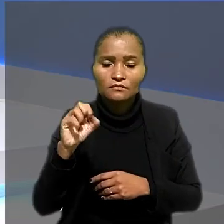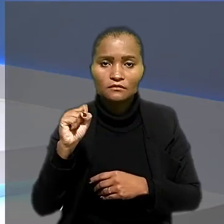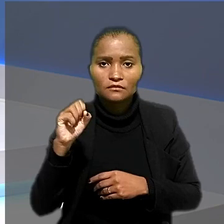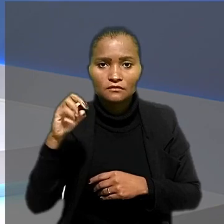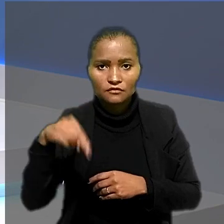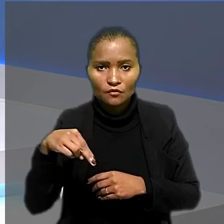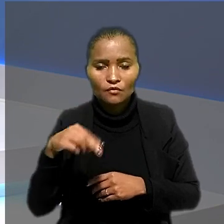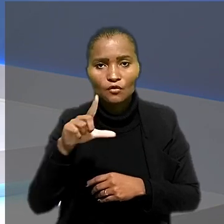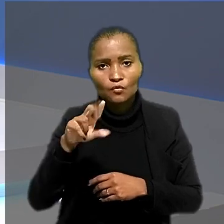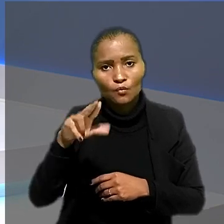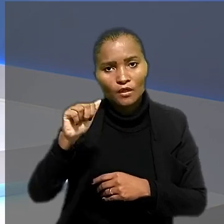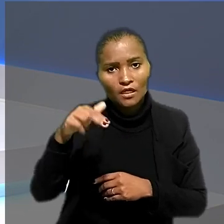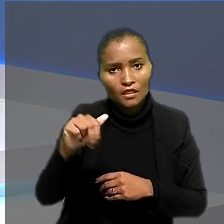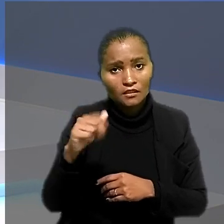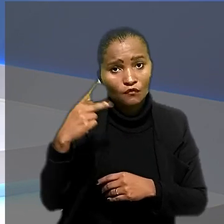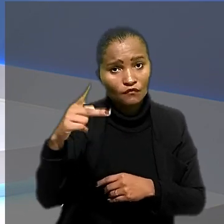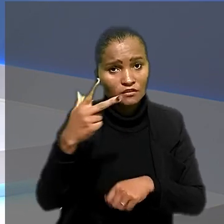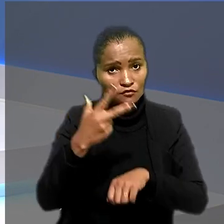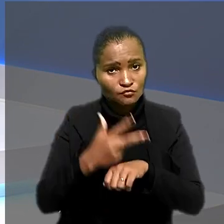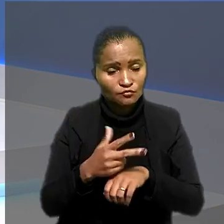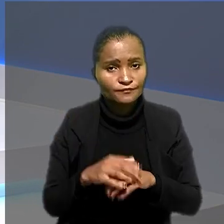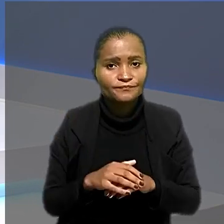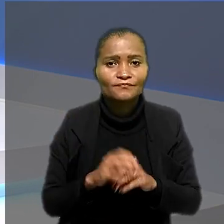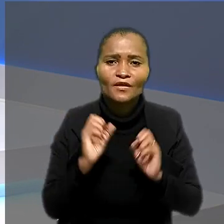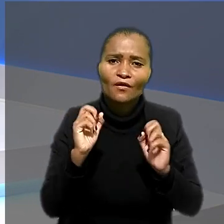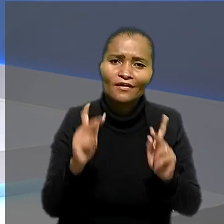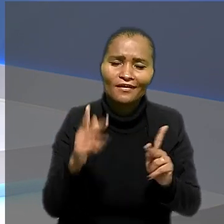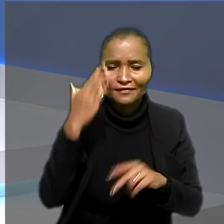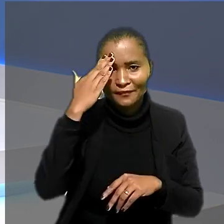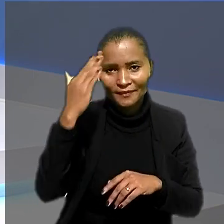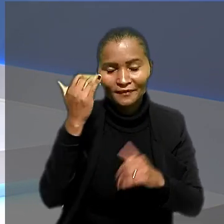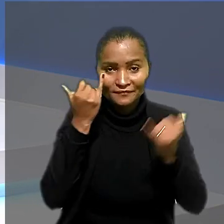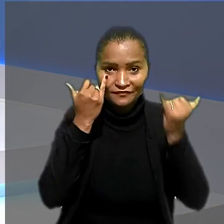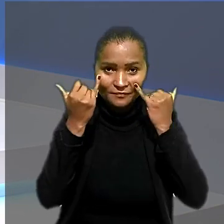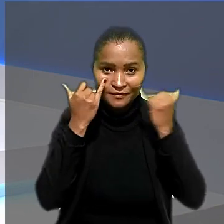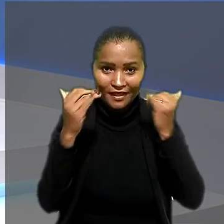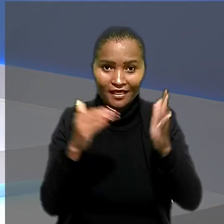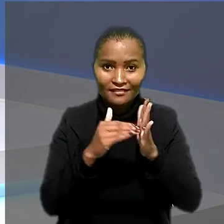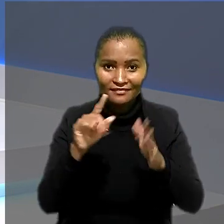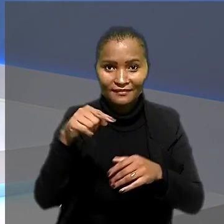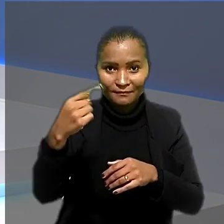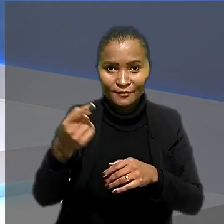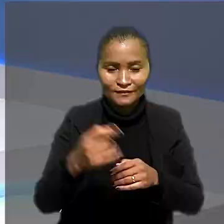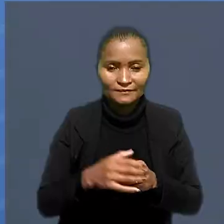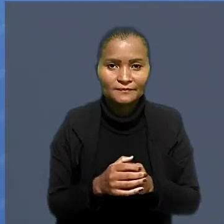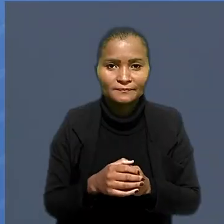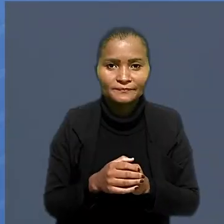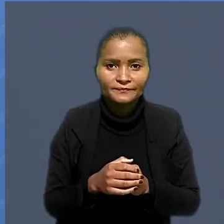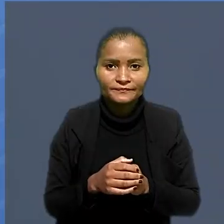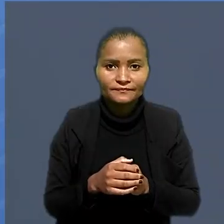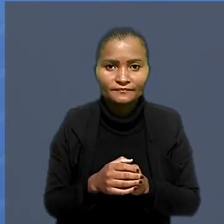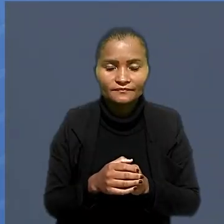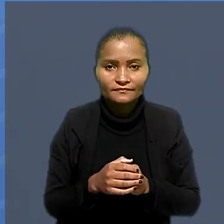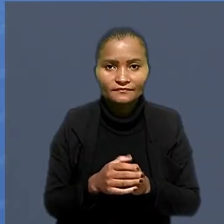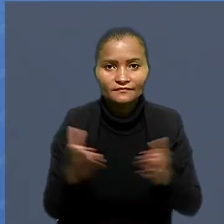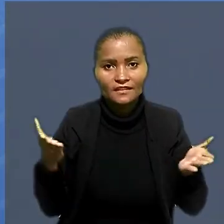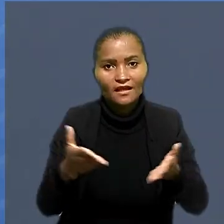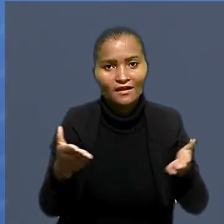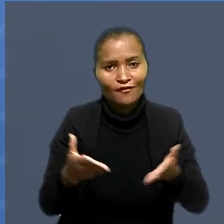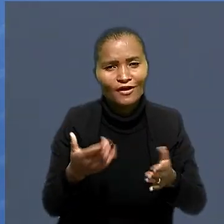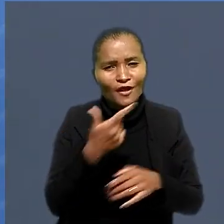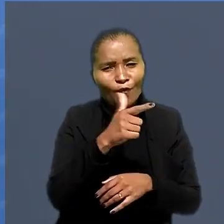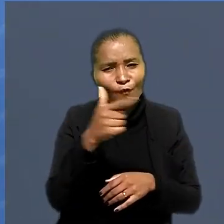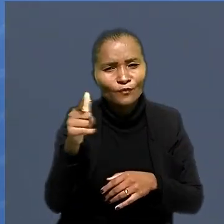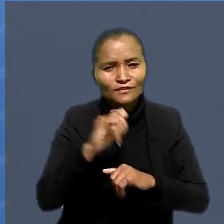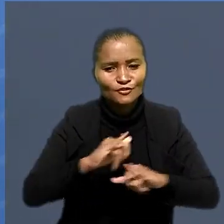Luana, é com vocês no estúdio. Tá certo, Bichelle. Muito obrigada pelas informações e até a próxima. Fique agora com